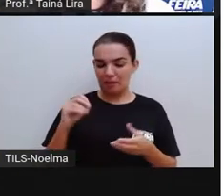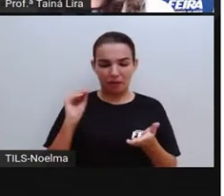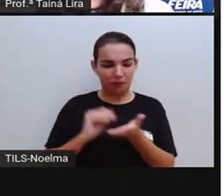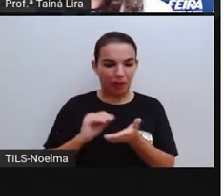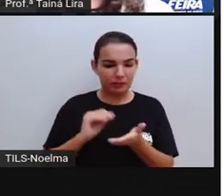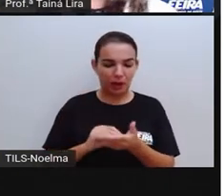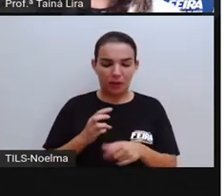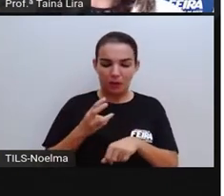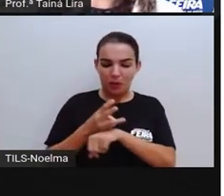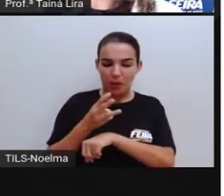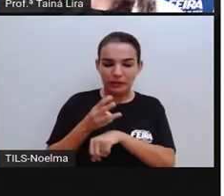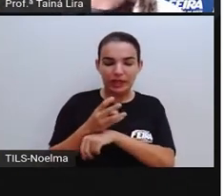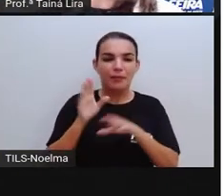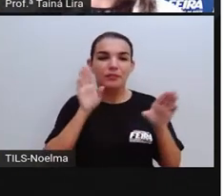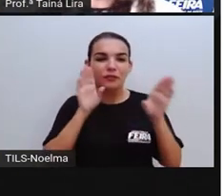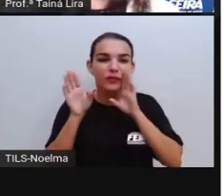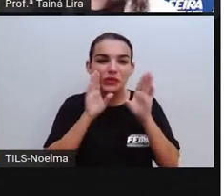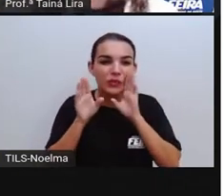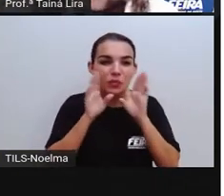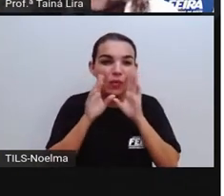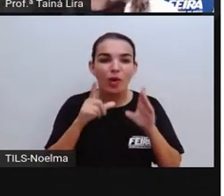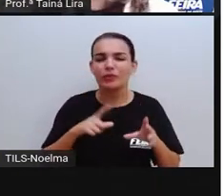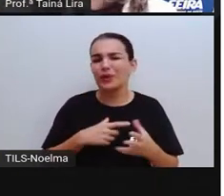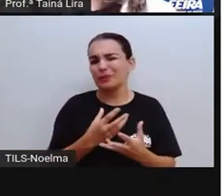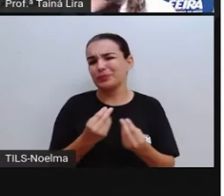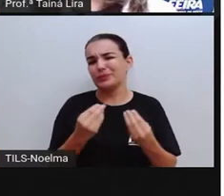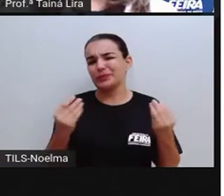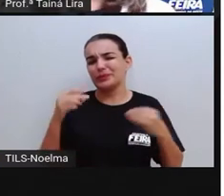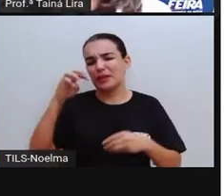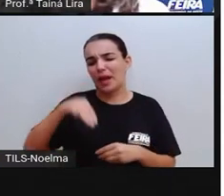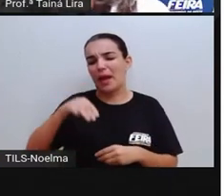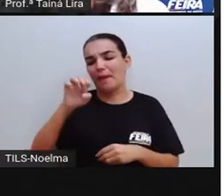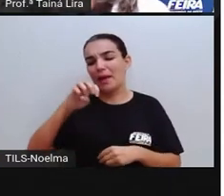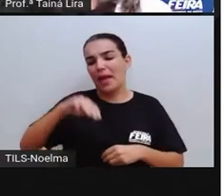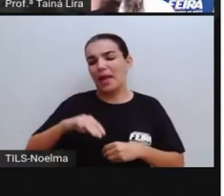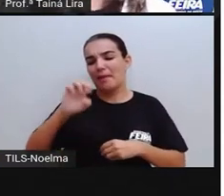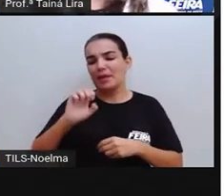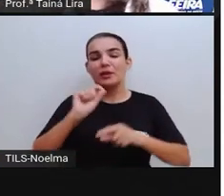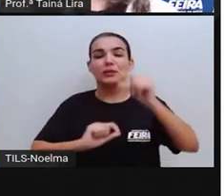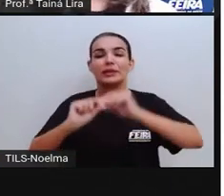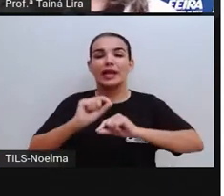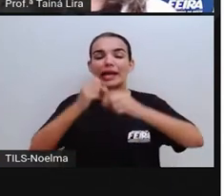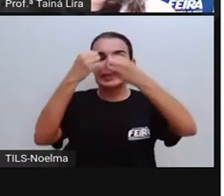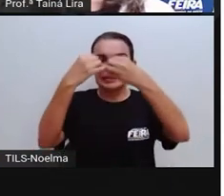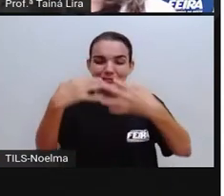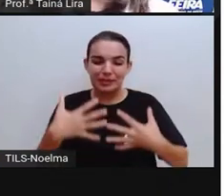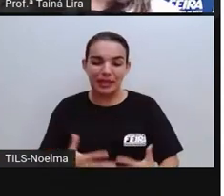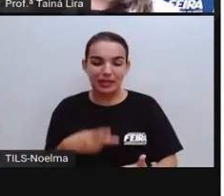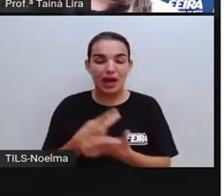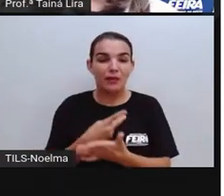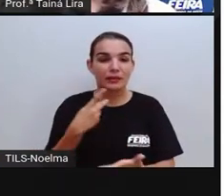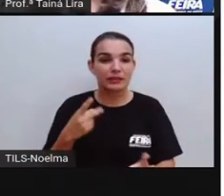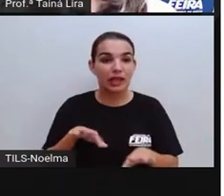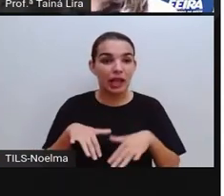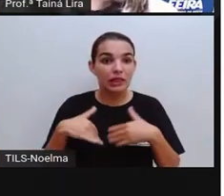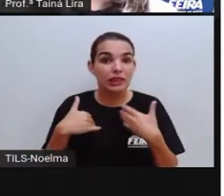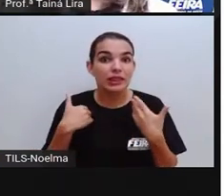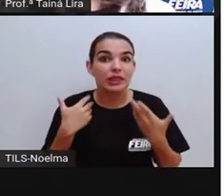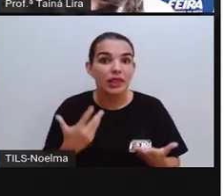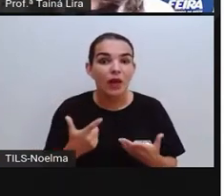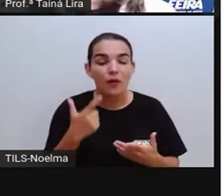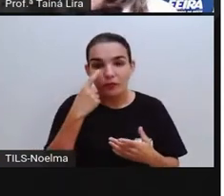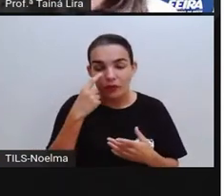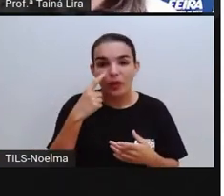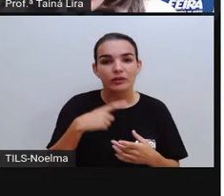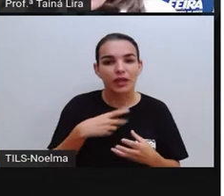Instagram, WhatsApp, e tinha vários memes aí, né, tentando explicar o que foi que aconteceu. Então, algo que foi sério, que a gente ficou, e tinha